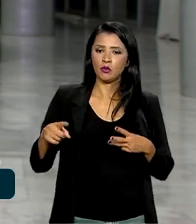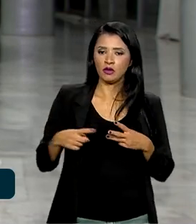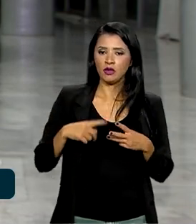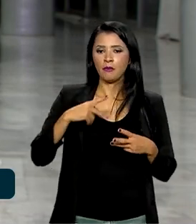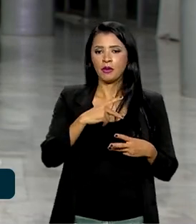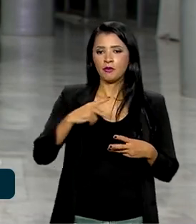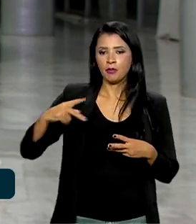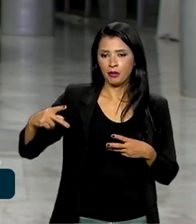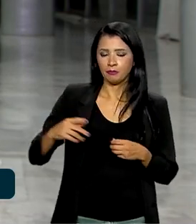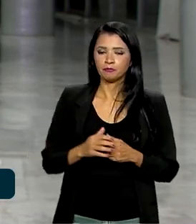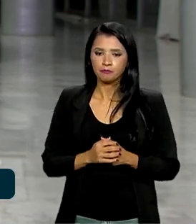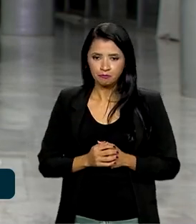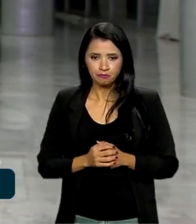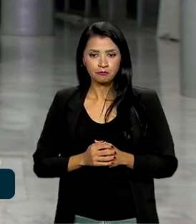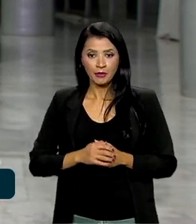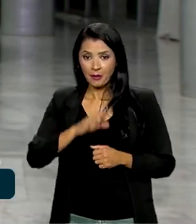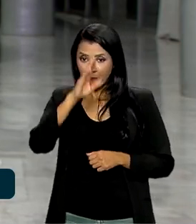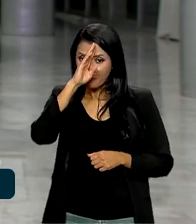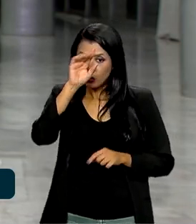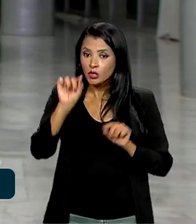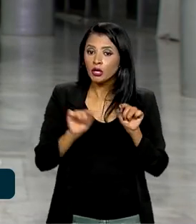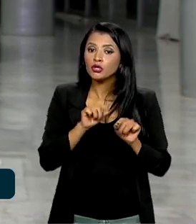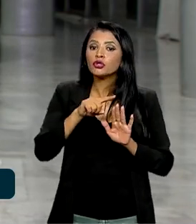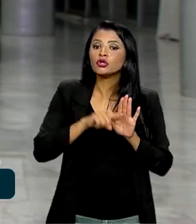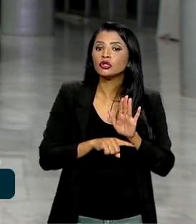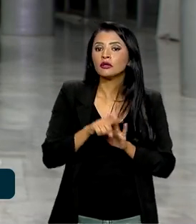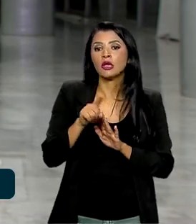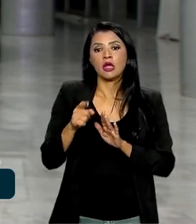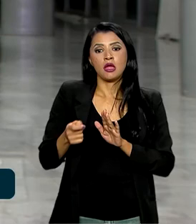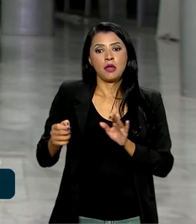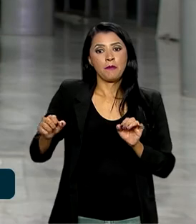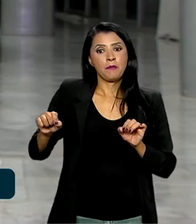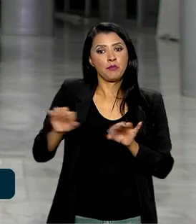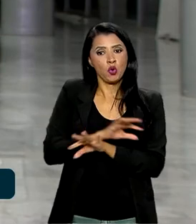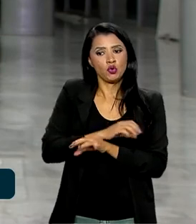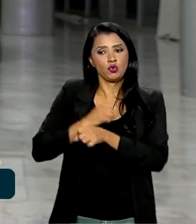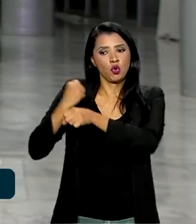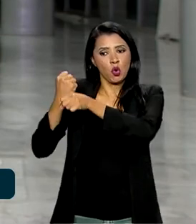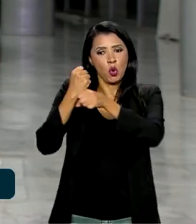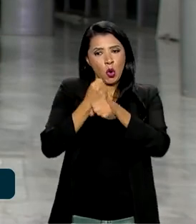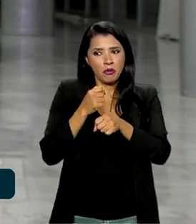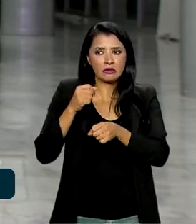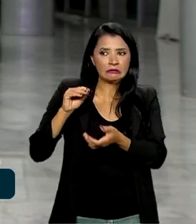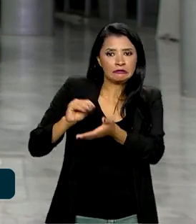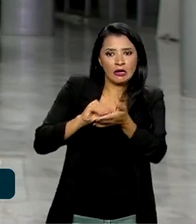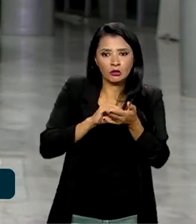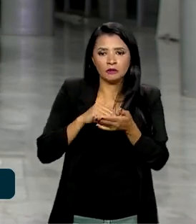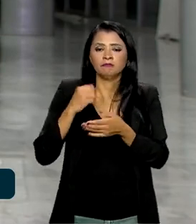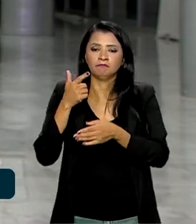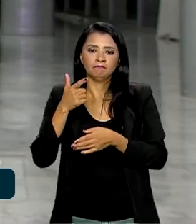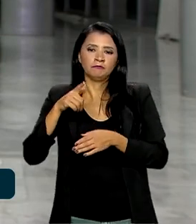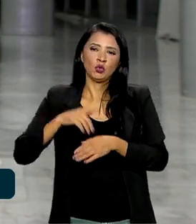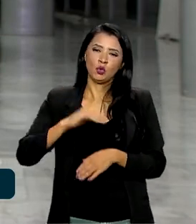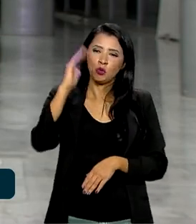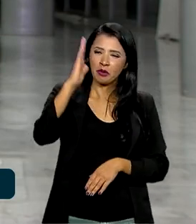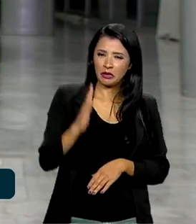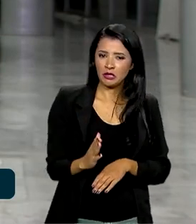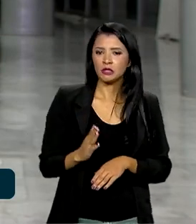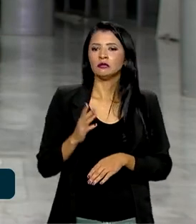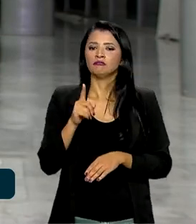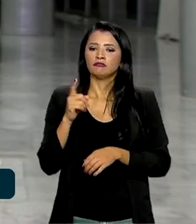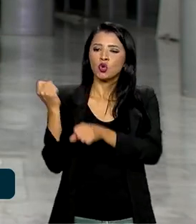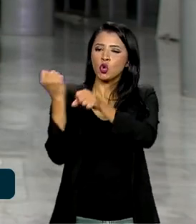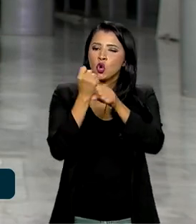A prioridade do programa vai ser a finalização de obras inacabadas em todo o país, obras listadas de